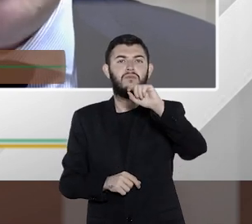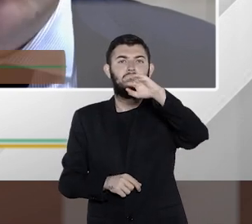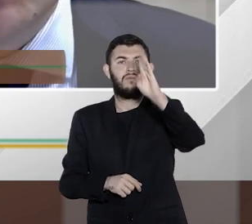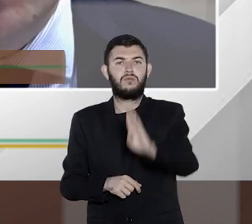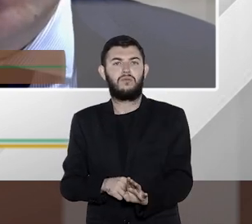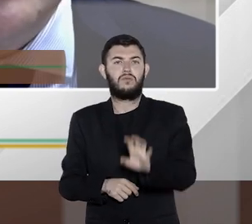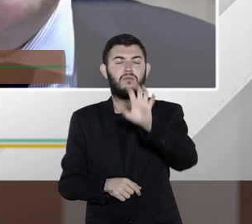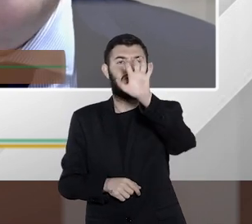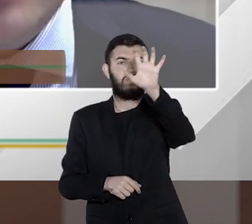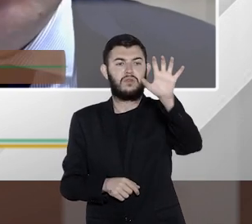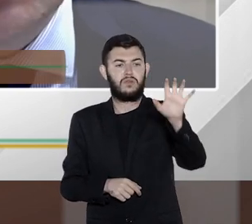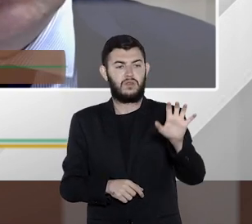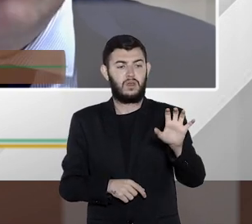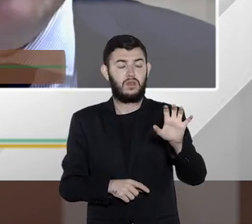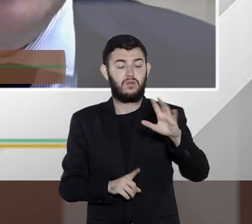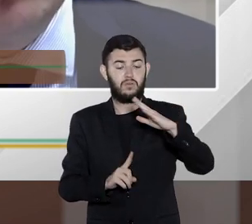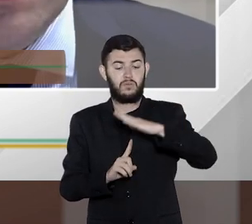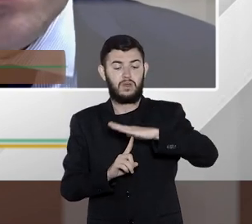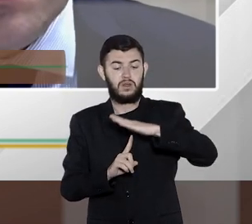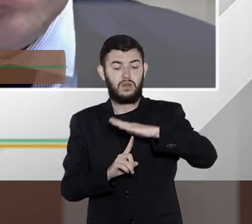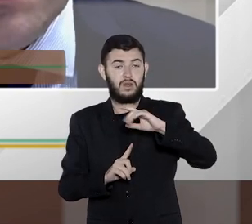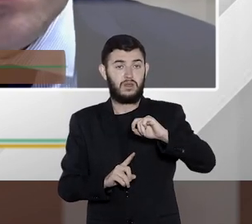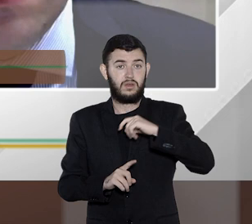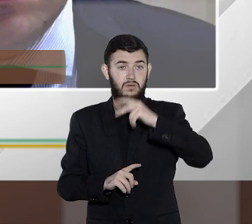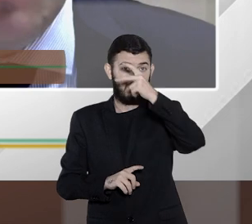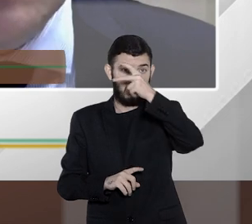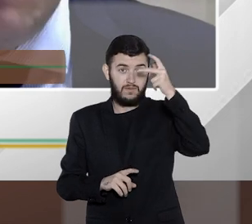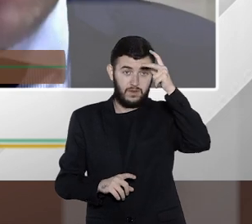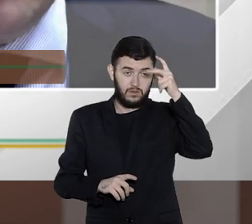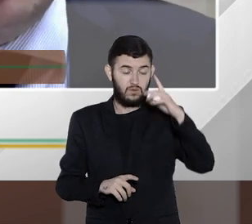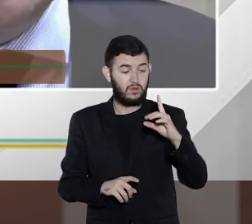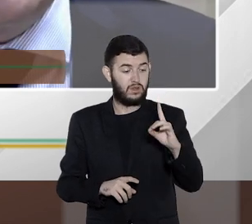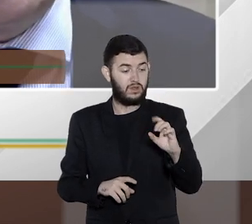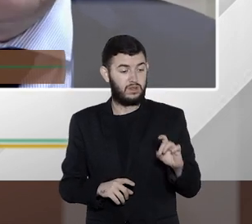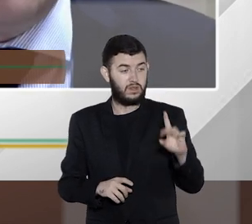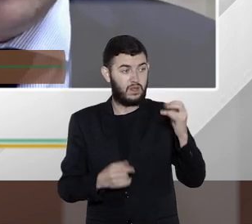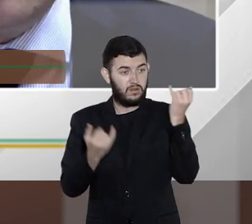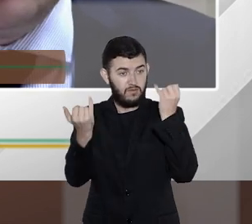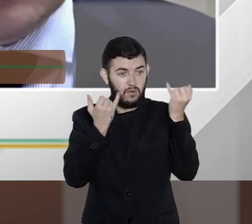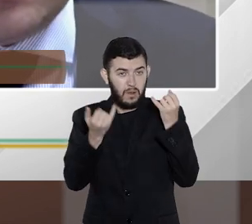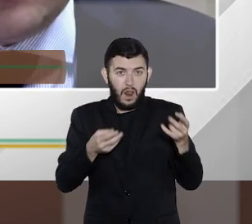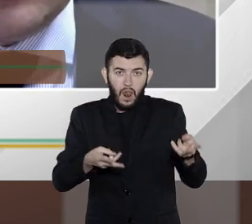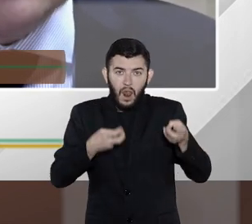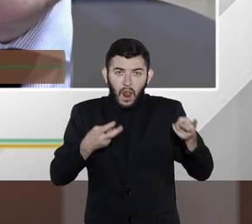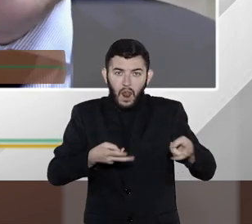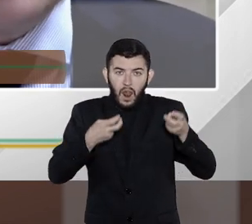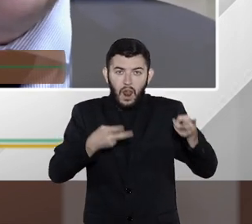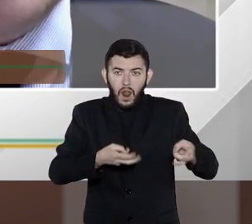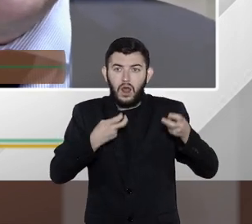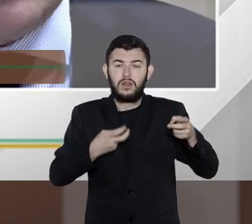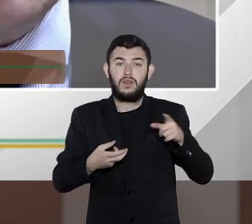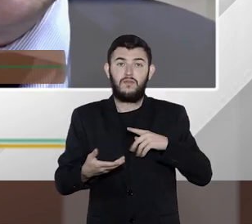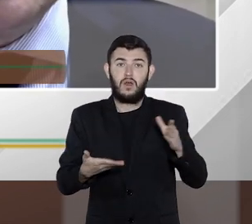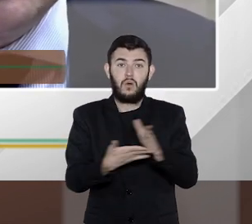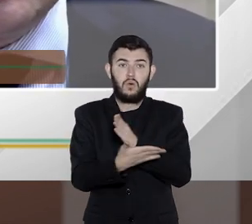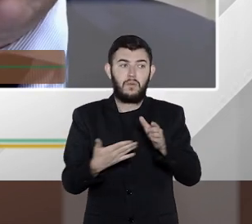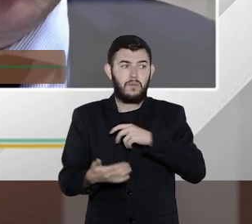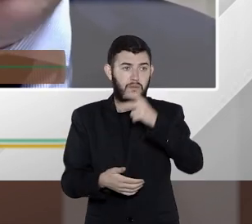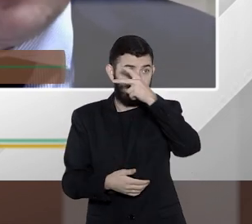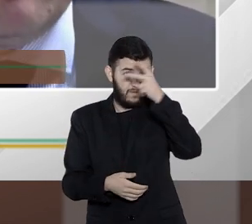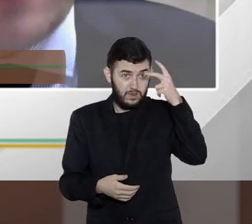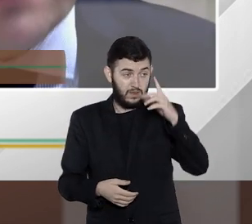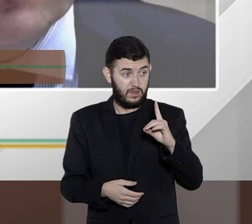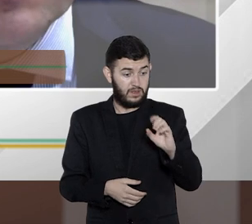de sequestro de dados de prefeituras. Então, por exemplo, prefeituras que tiveram esses dados hackeados